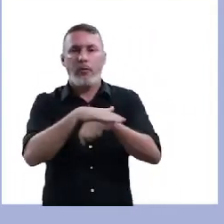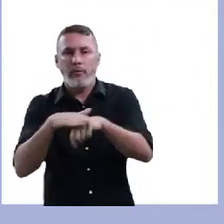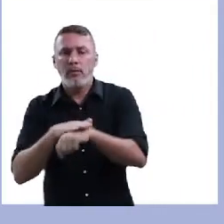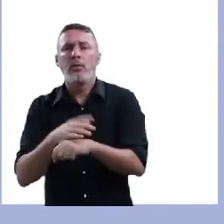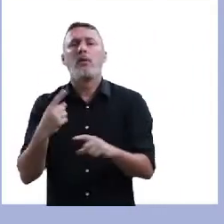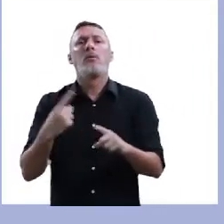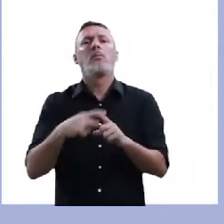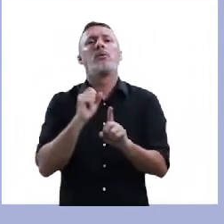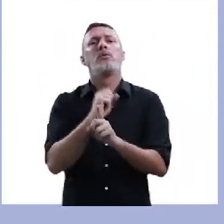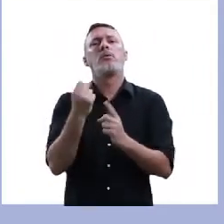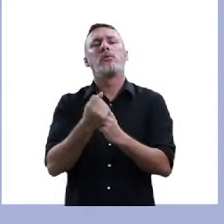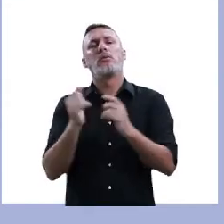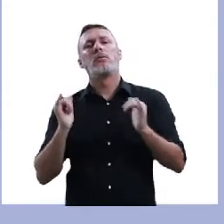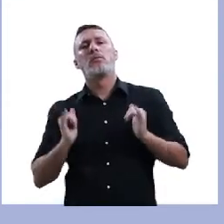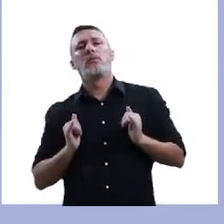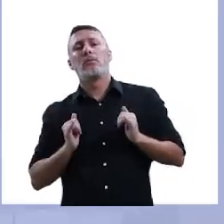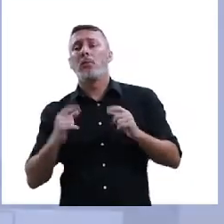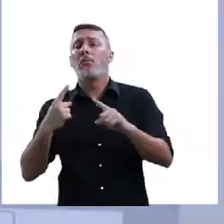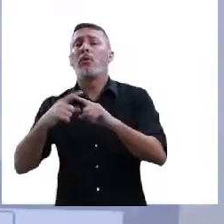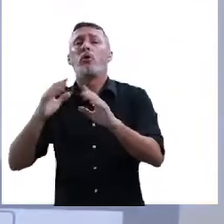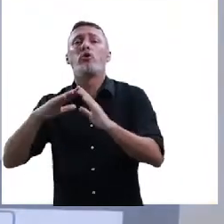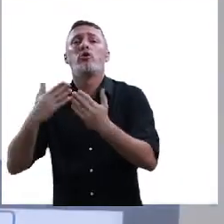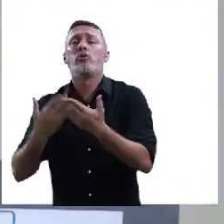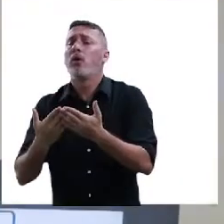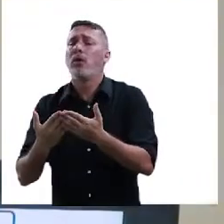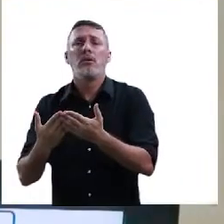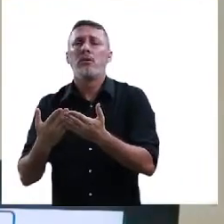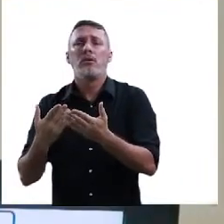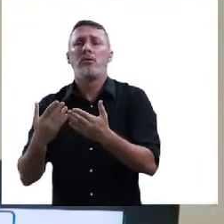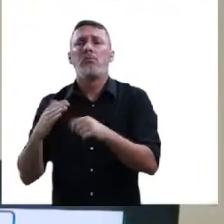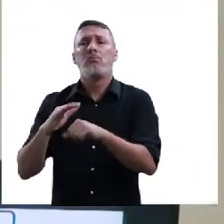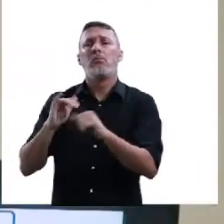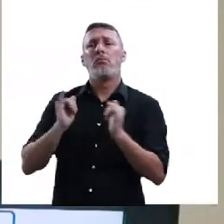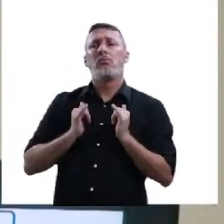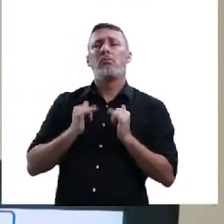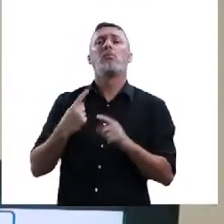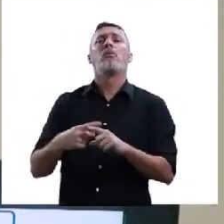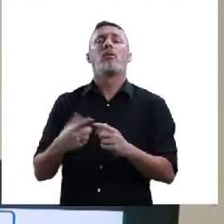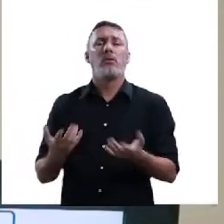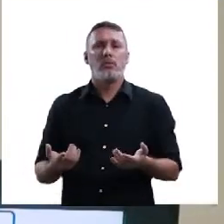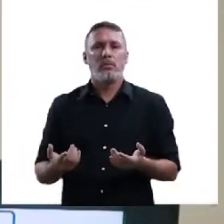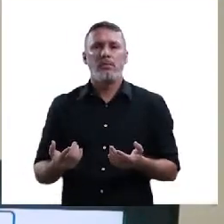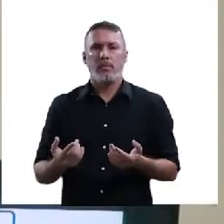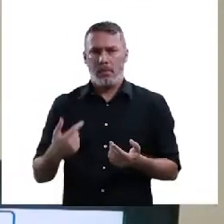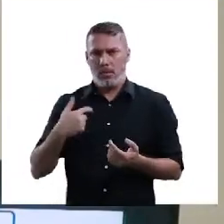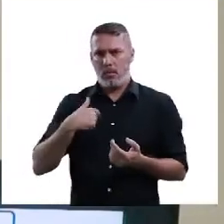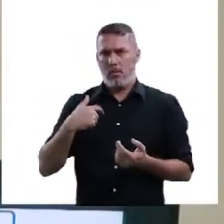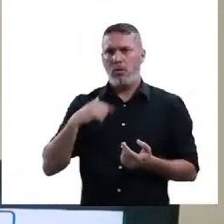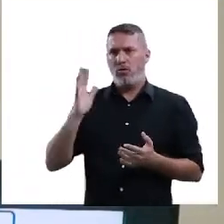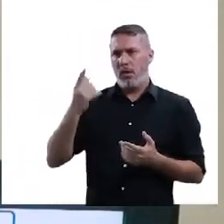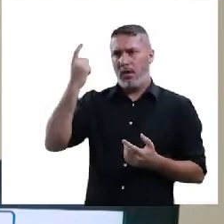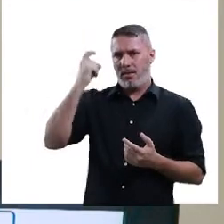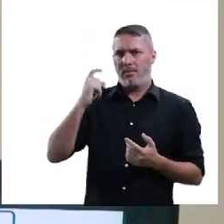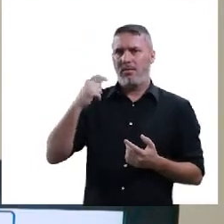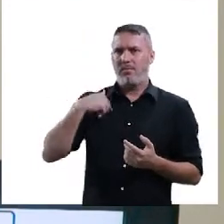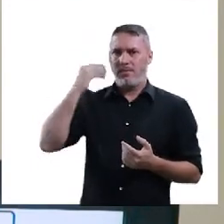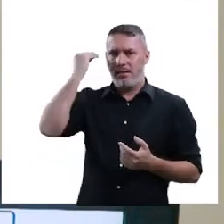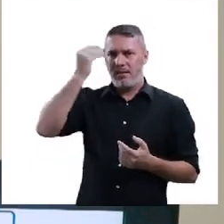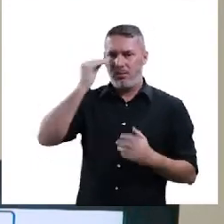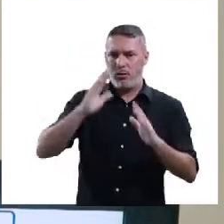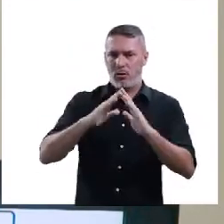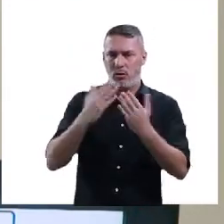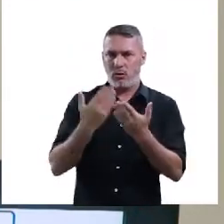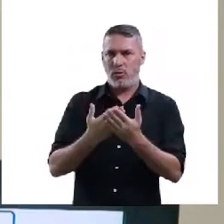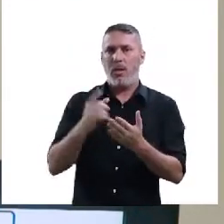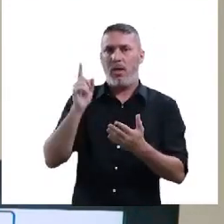conversar sobre isso? Por que a sociedade não conversa? Por que a escola não conversa sobre isso? Eu trabalhei em uma escola, também no